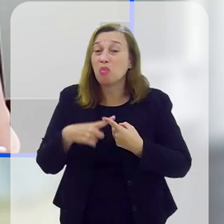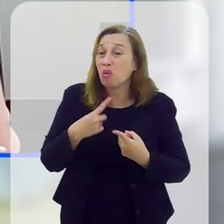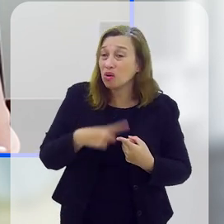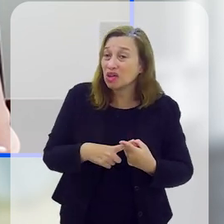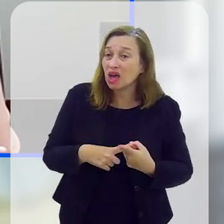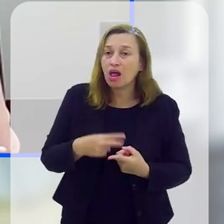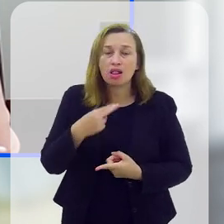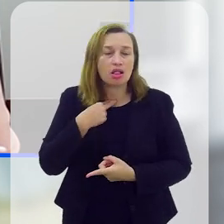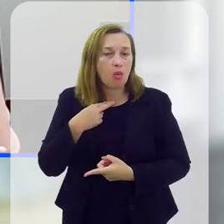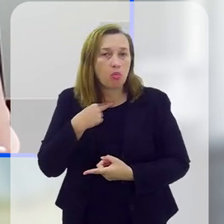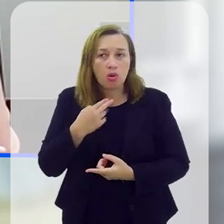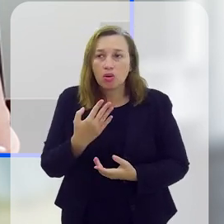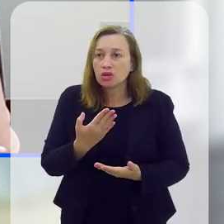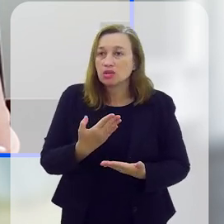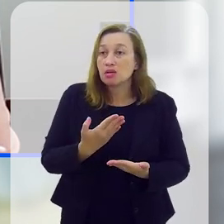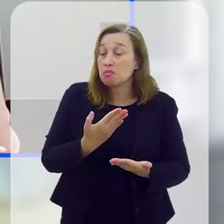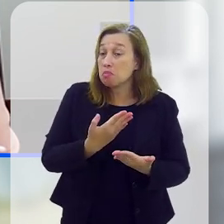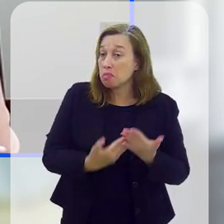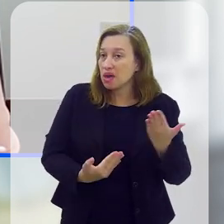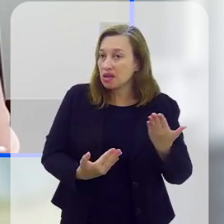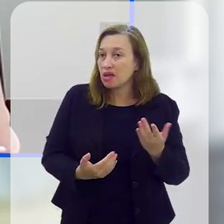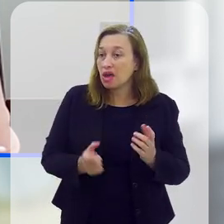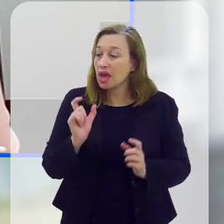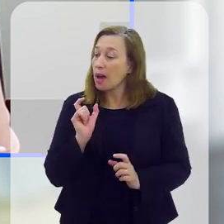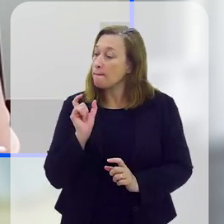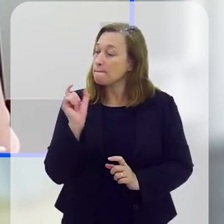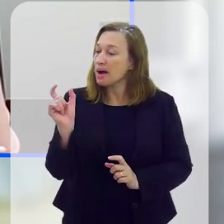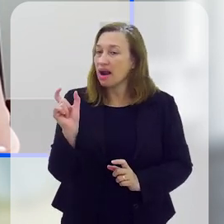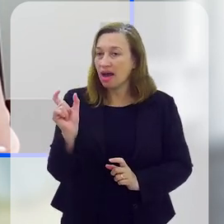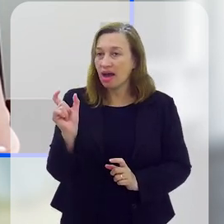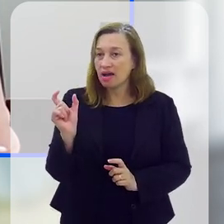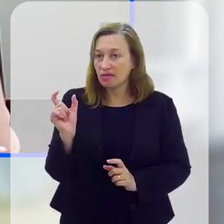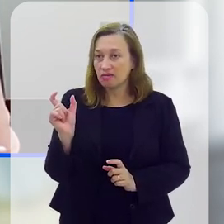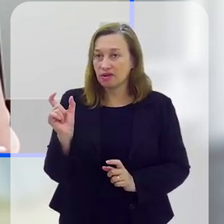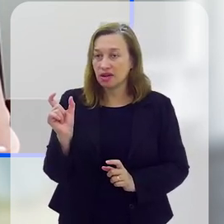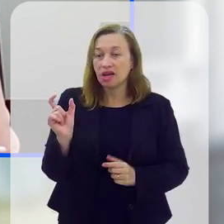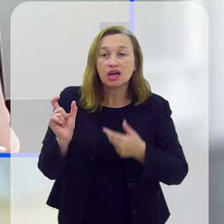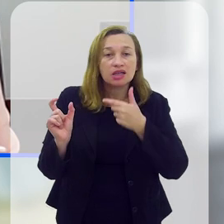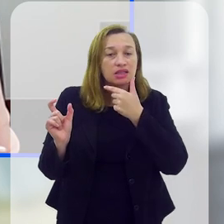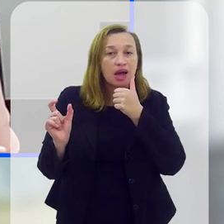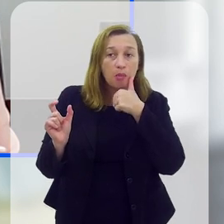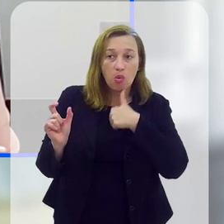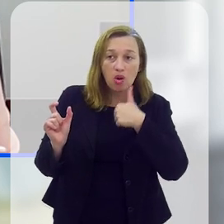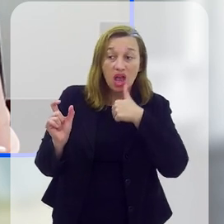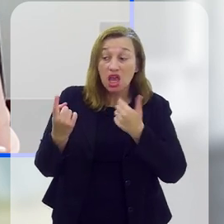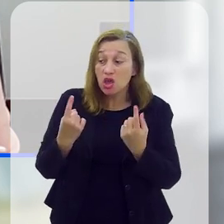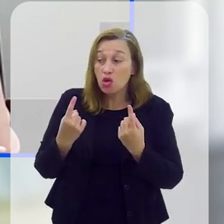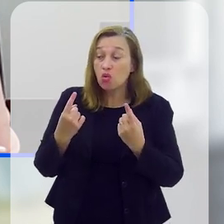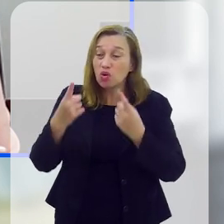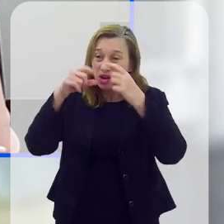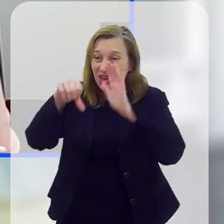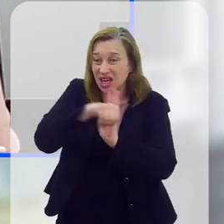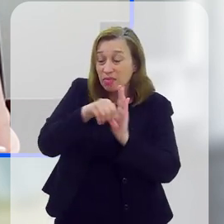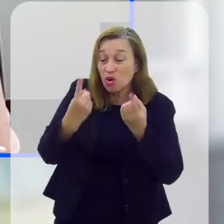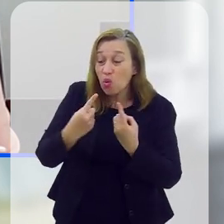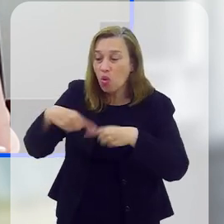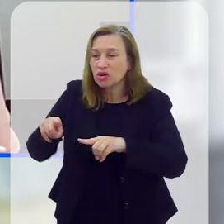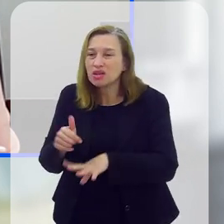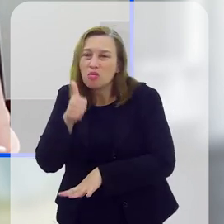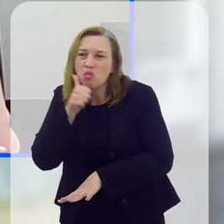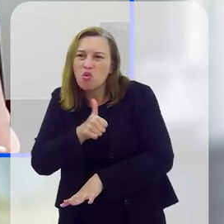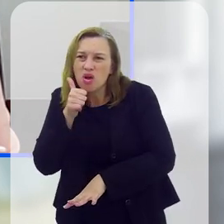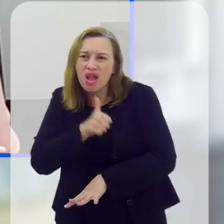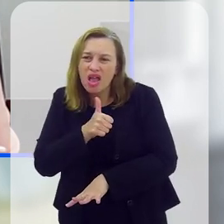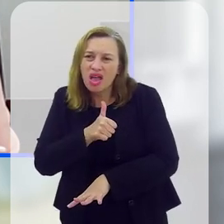falsas, né, porque a gente não pode perder de vista que a palavra da mulher e esses crimes de violência